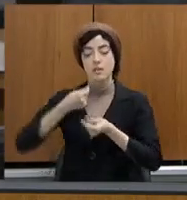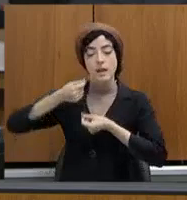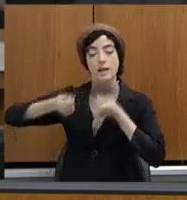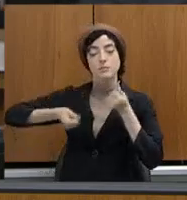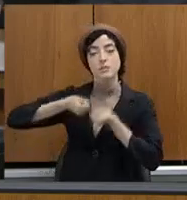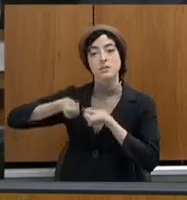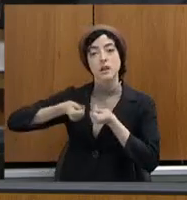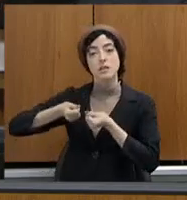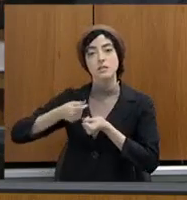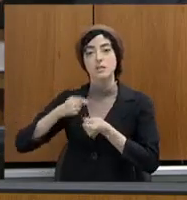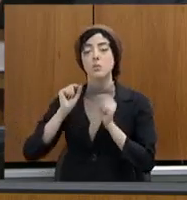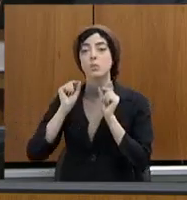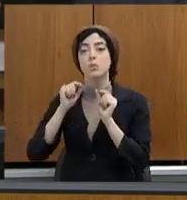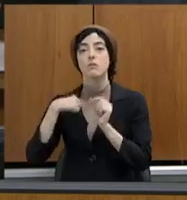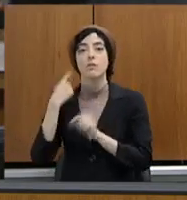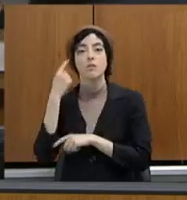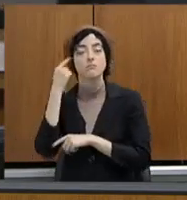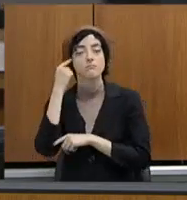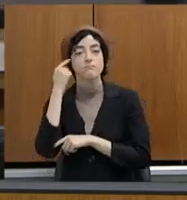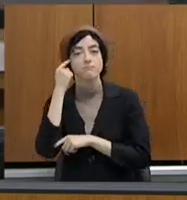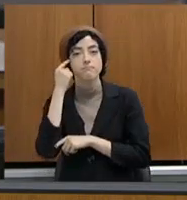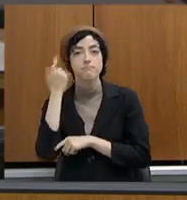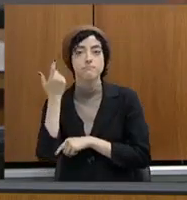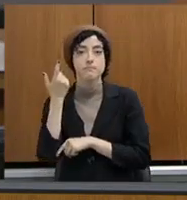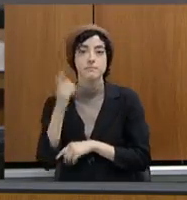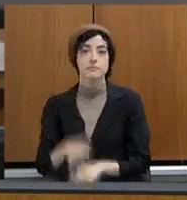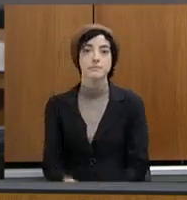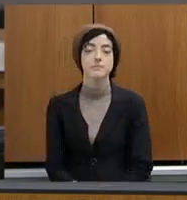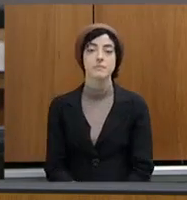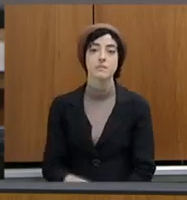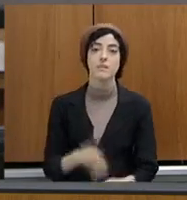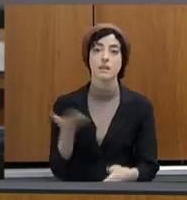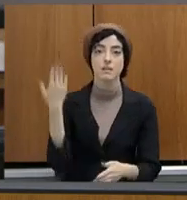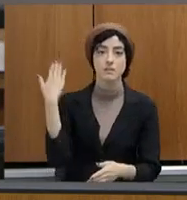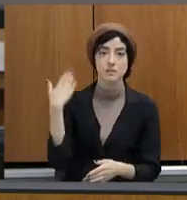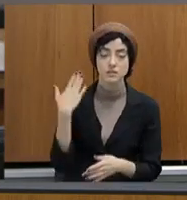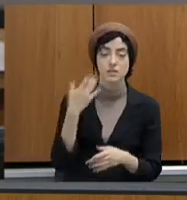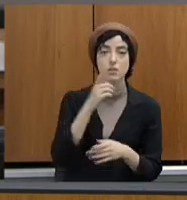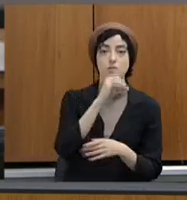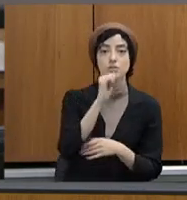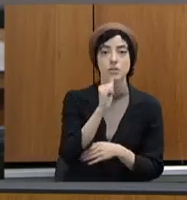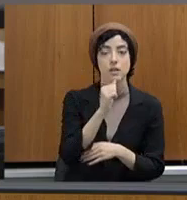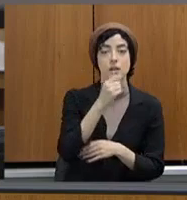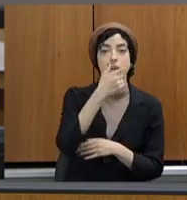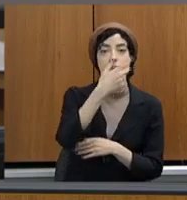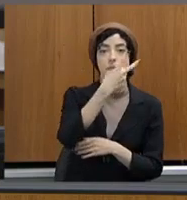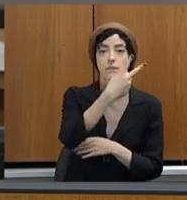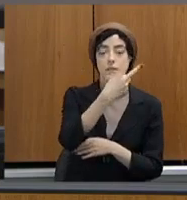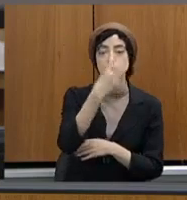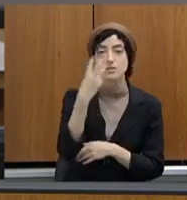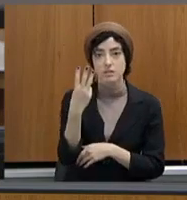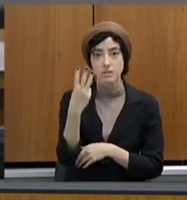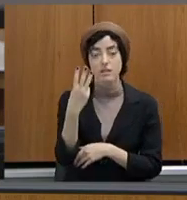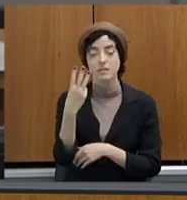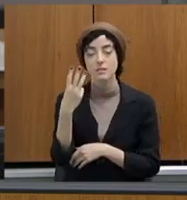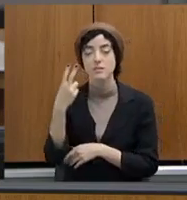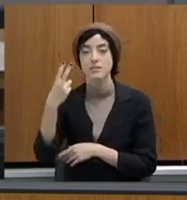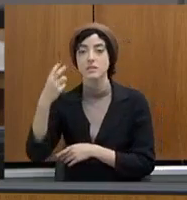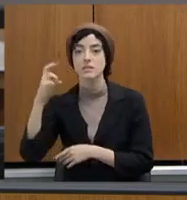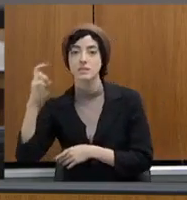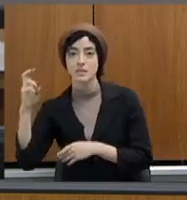realizado de 2023 a 2025 aqui em Belo Horizonte na CDL. Muito